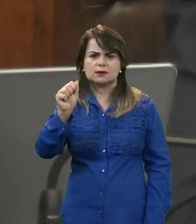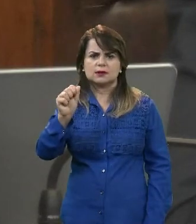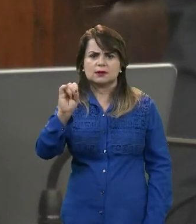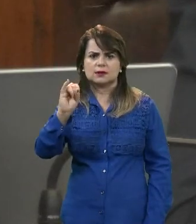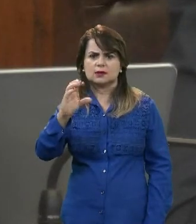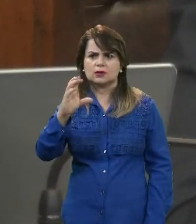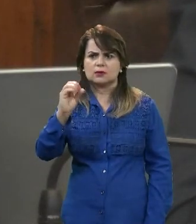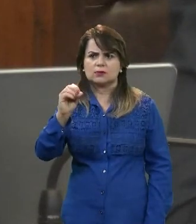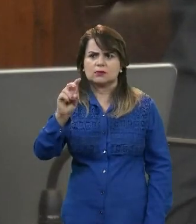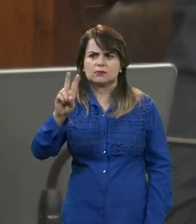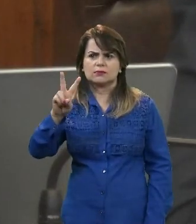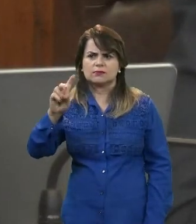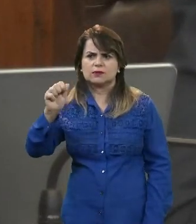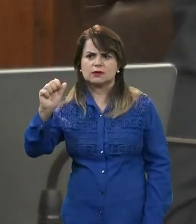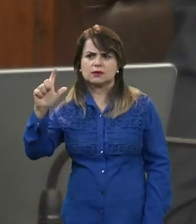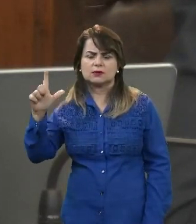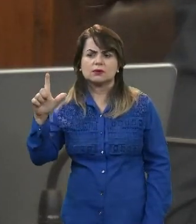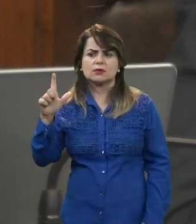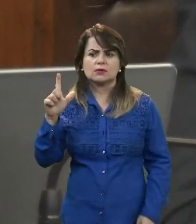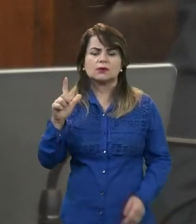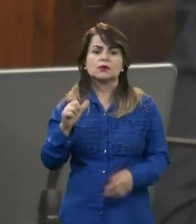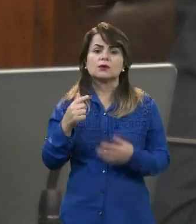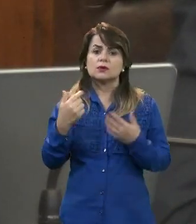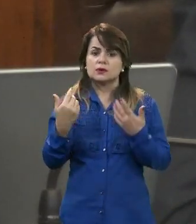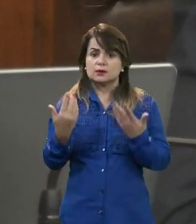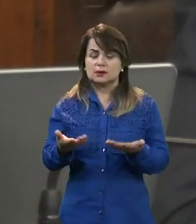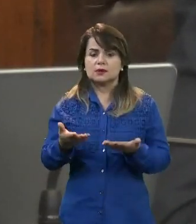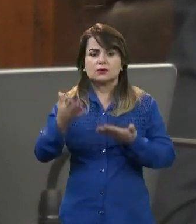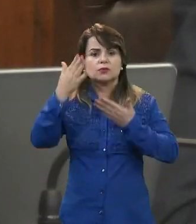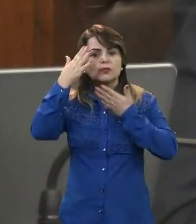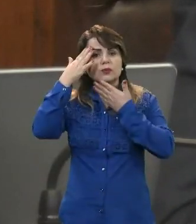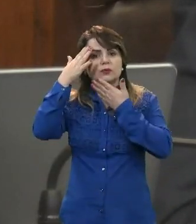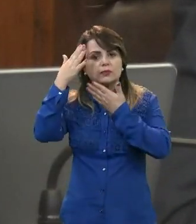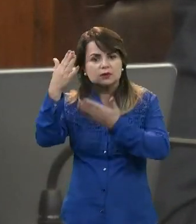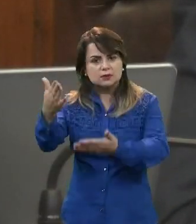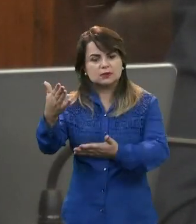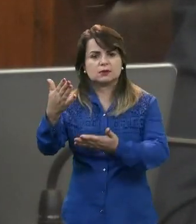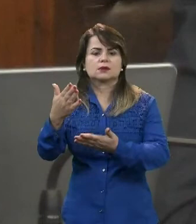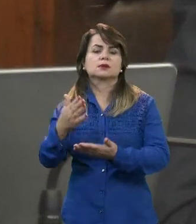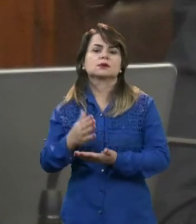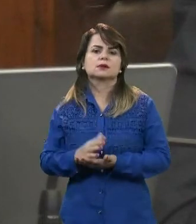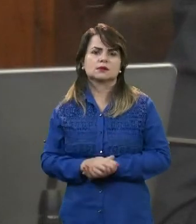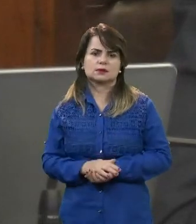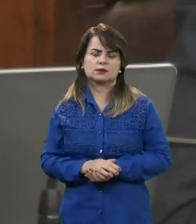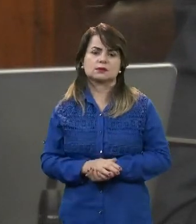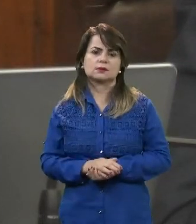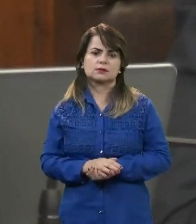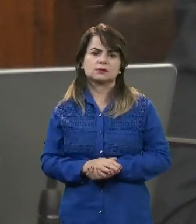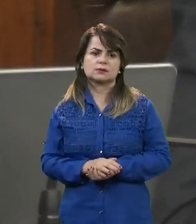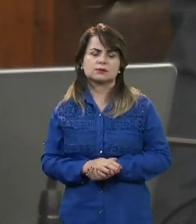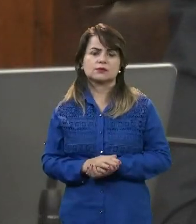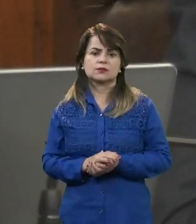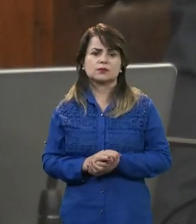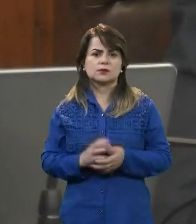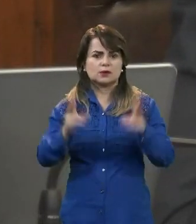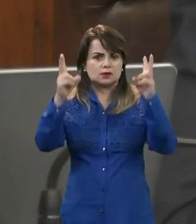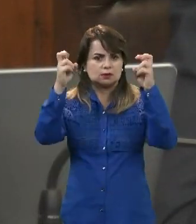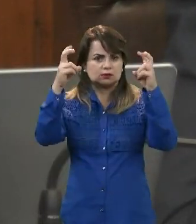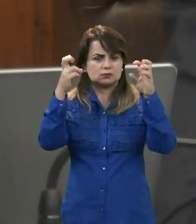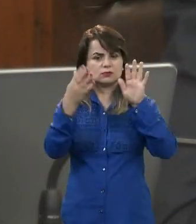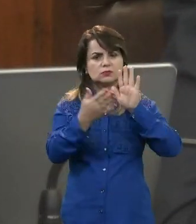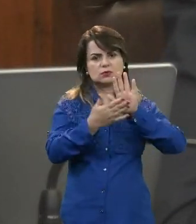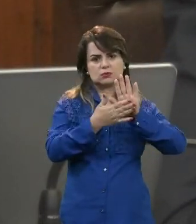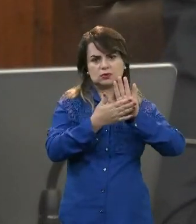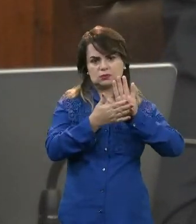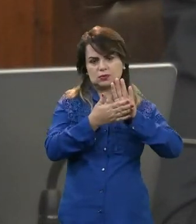Alexandre, Aguardamos aqui essa posição oficial do Banco da Ecoval em relação a essa proposta que